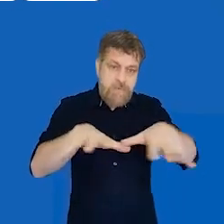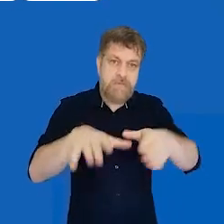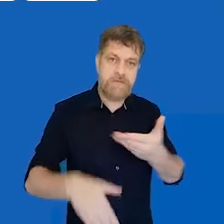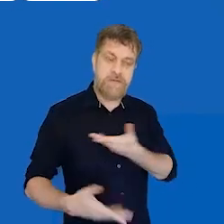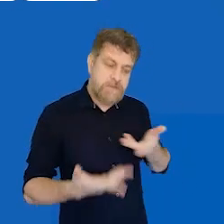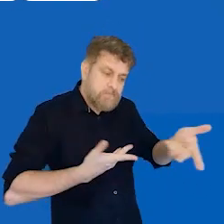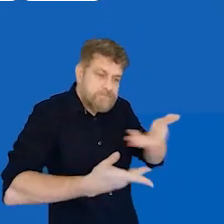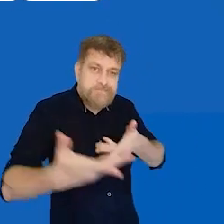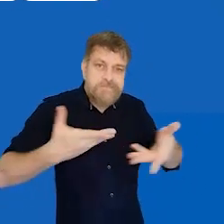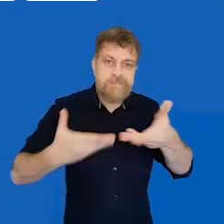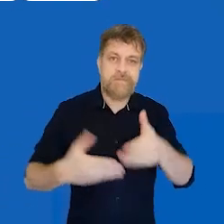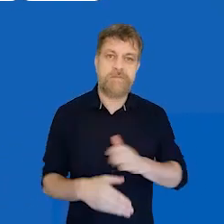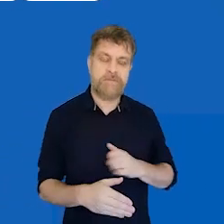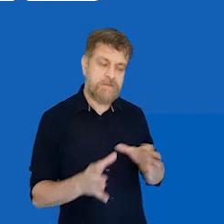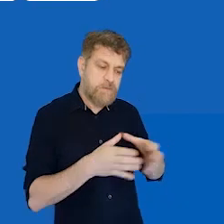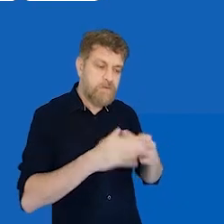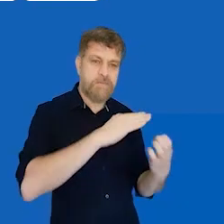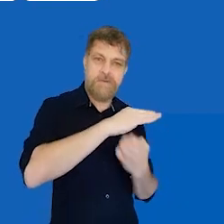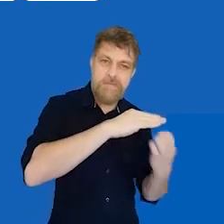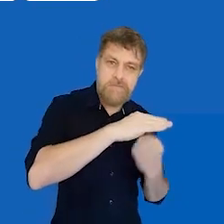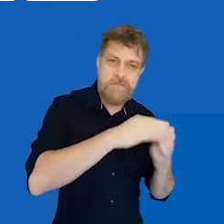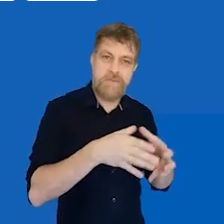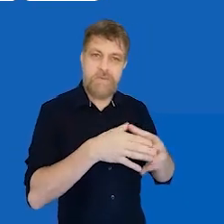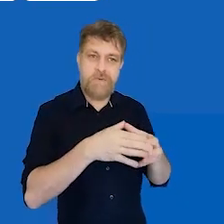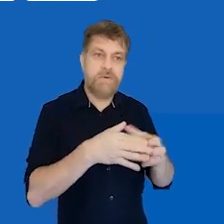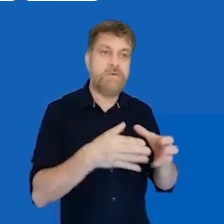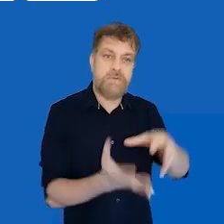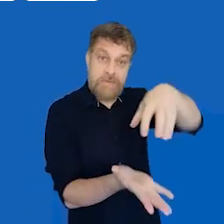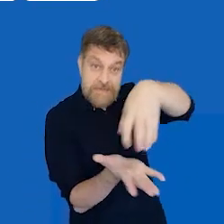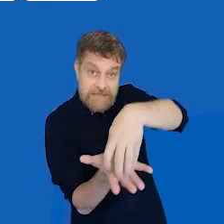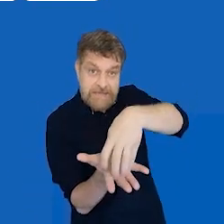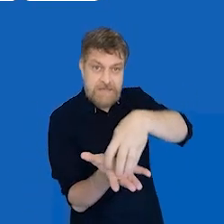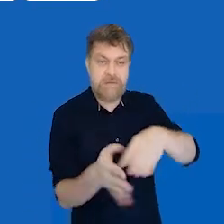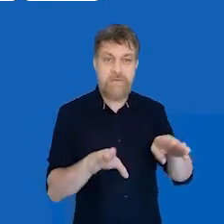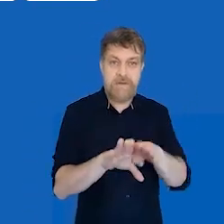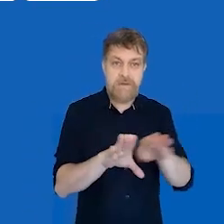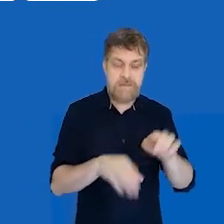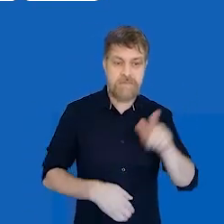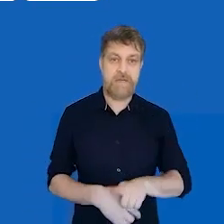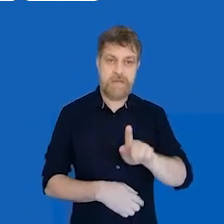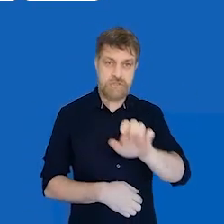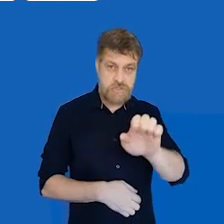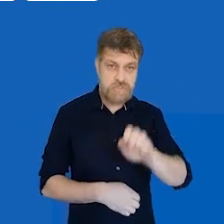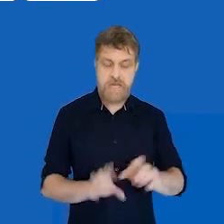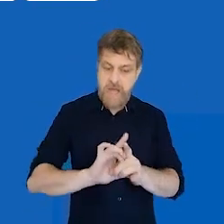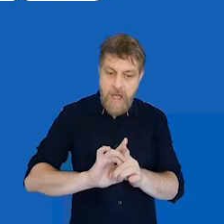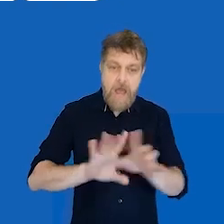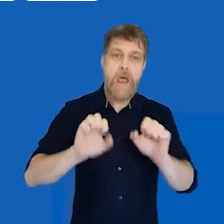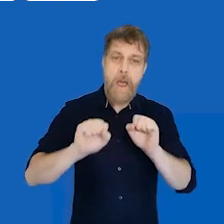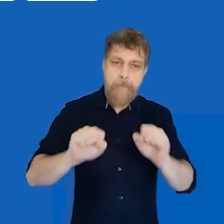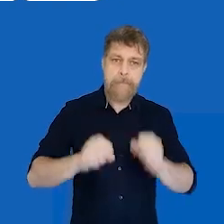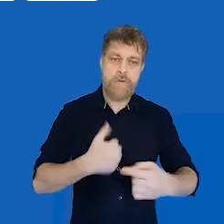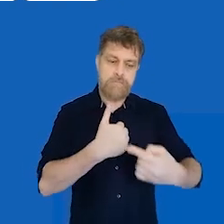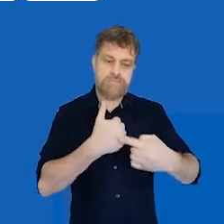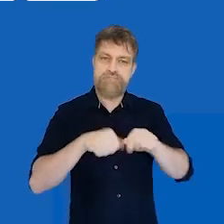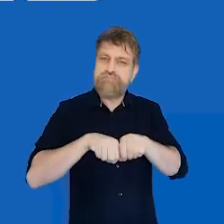amigas, com as amigas da planta, com as amigas do time. Inclusive, o canal do YouTube da GE é um canal aberto, então vocês podem compartilhar, inclusive,